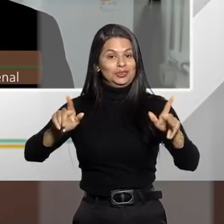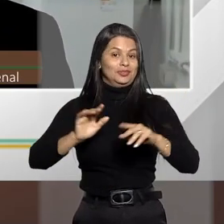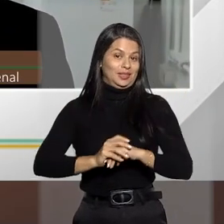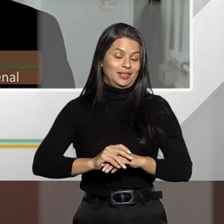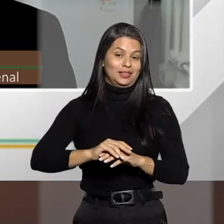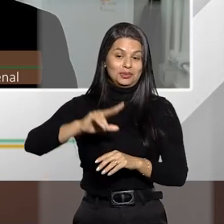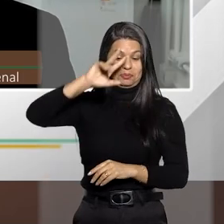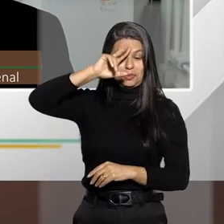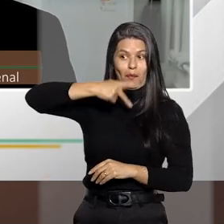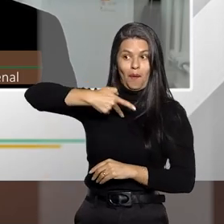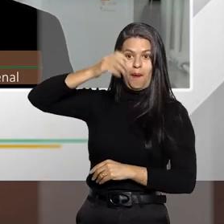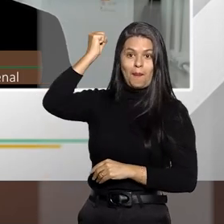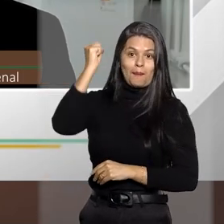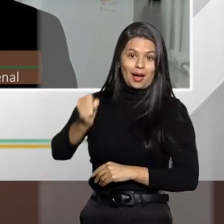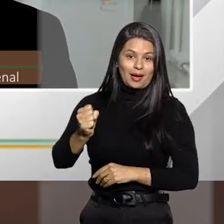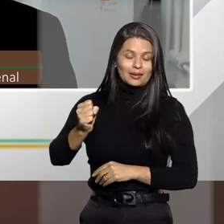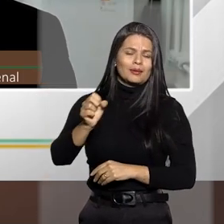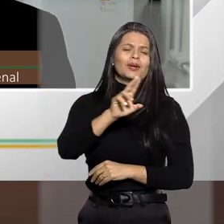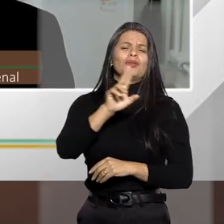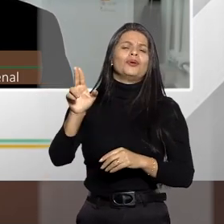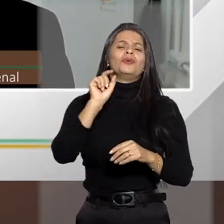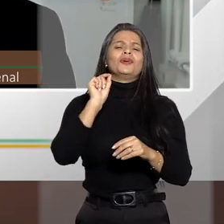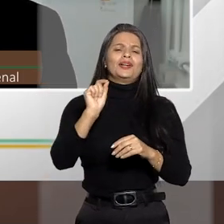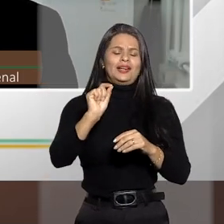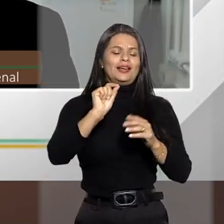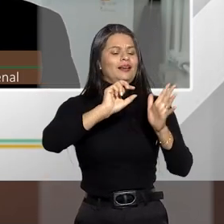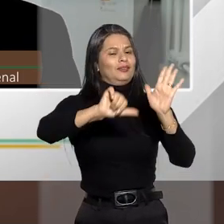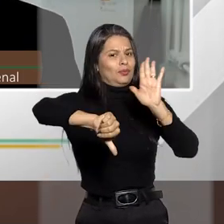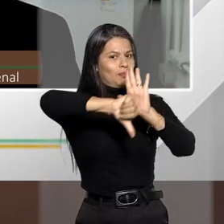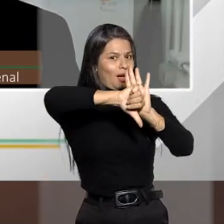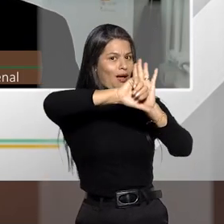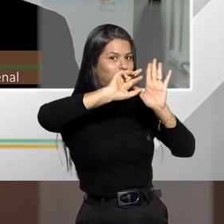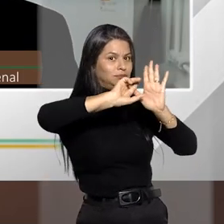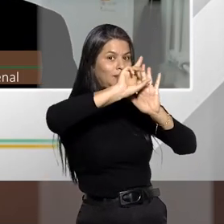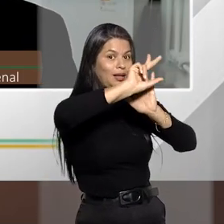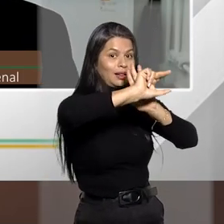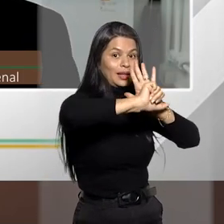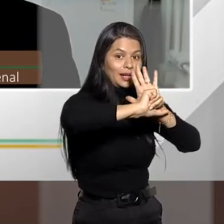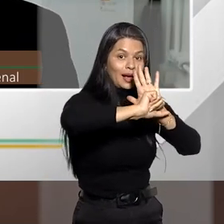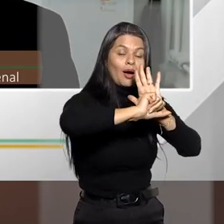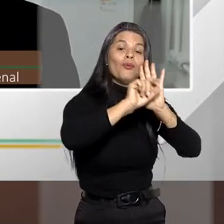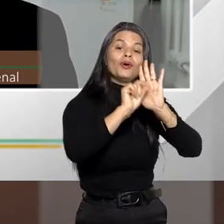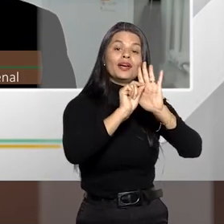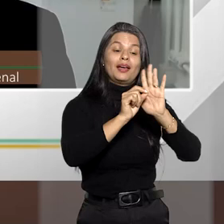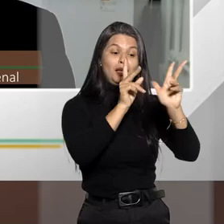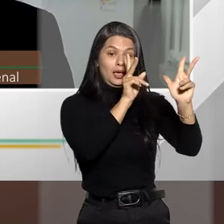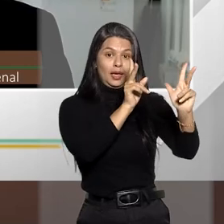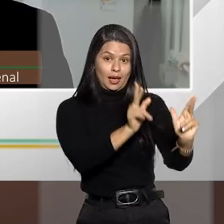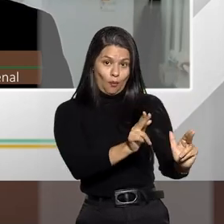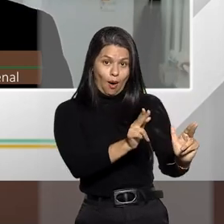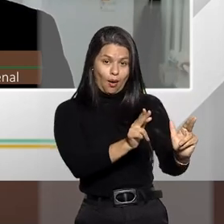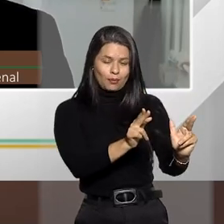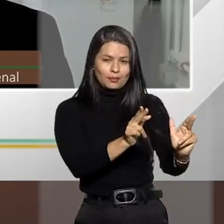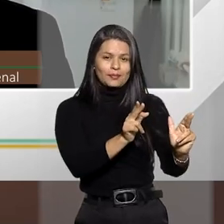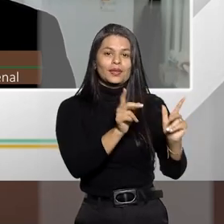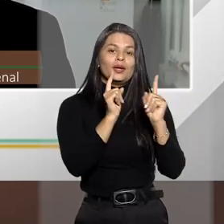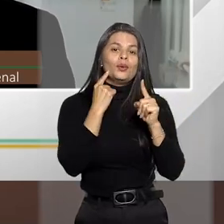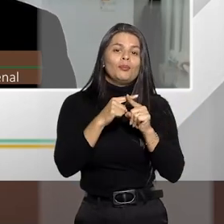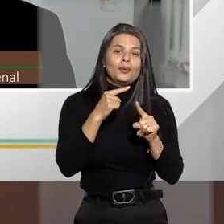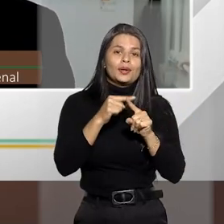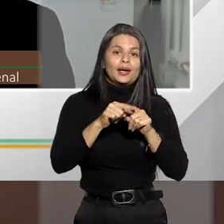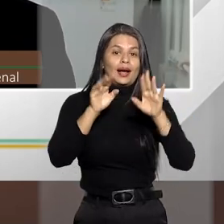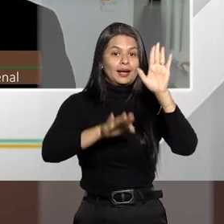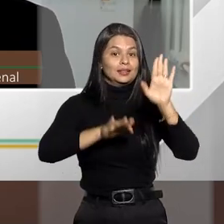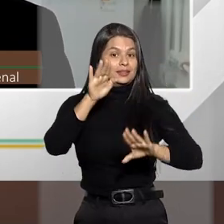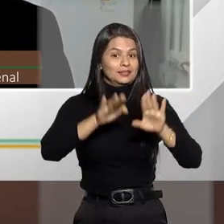nós teríamos aí o chamado concurso material homogêneo. homogêneo. Por quê? Porque quando você está se referindo